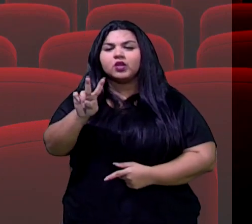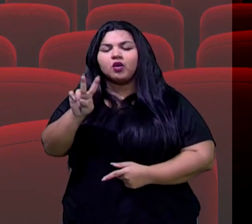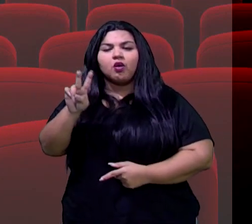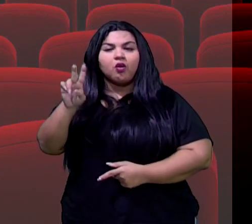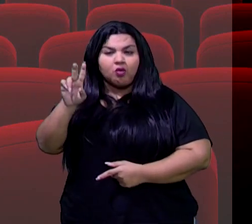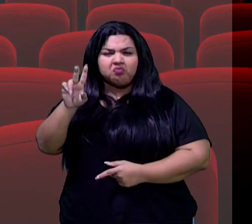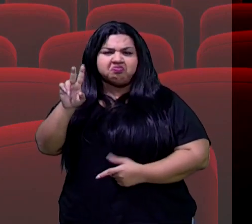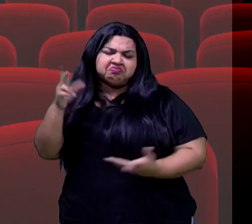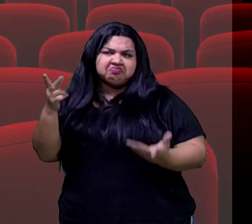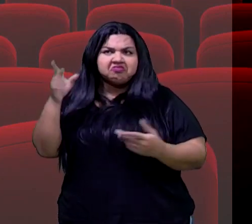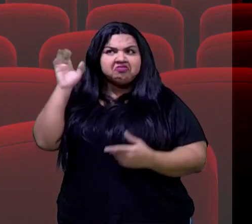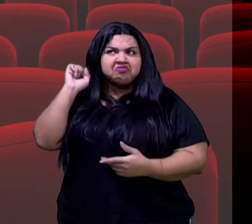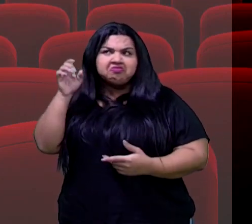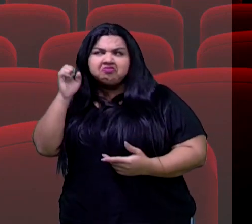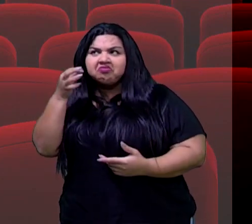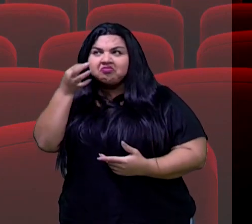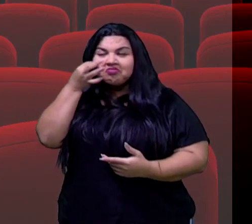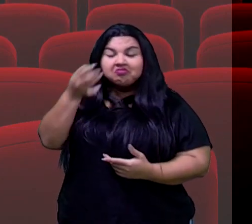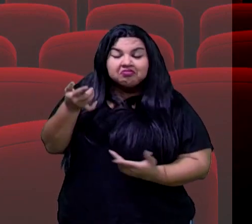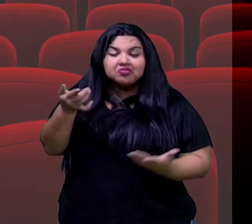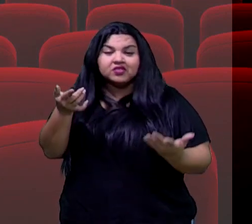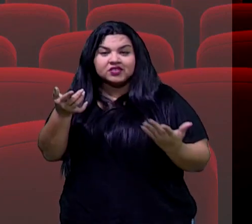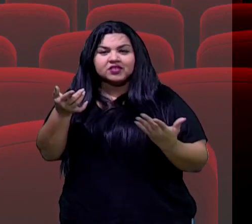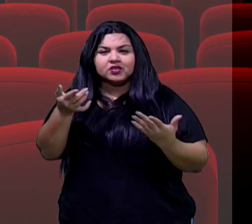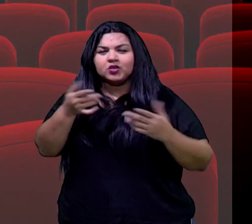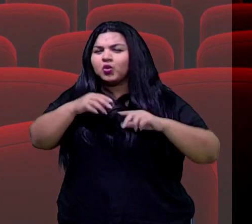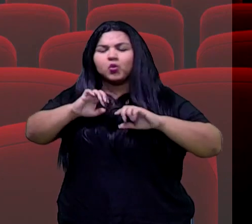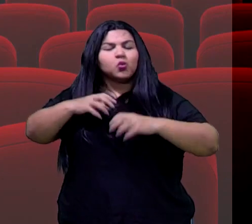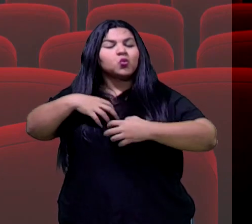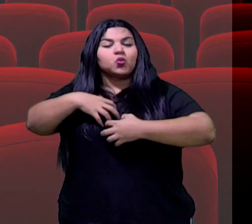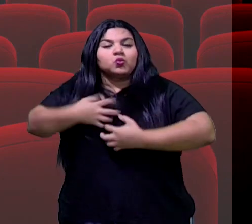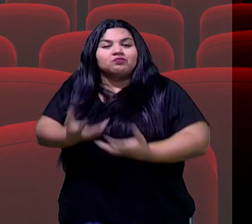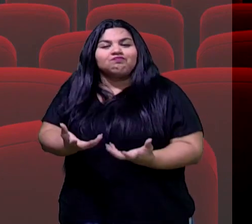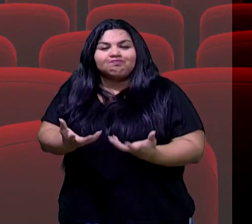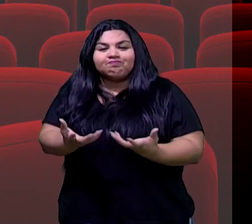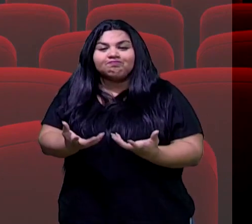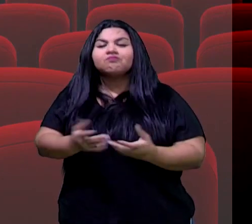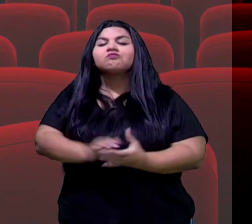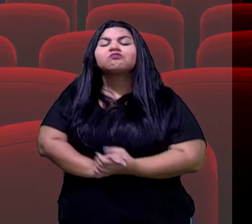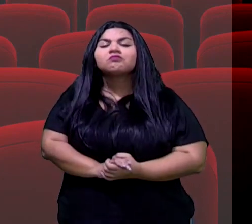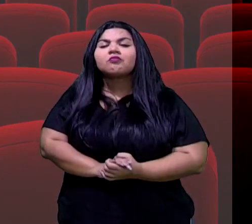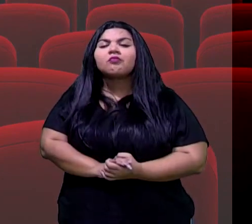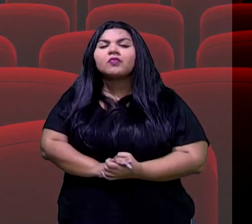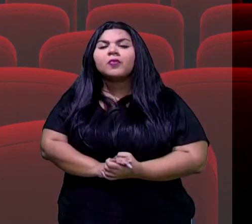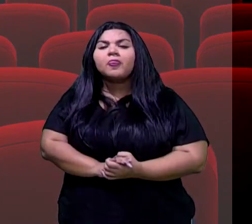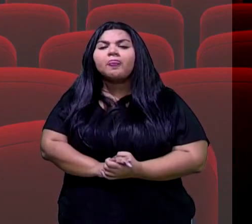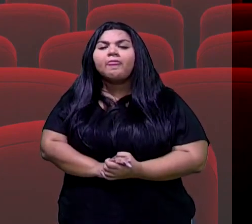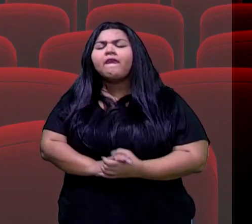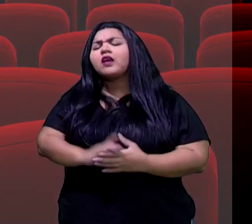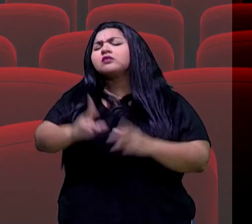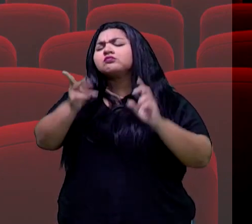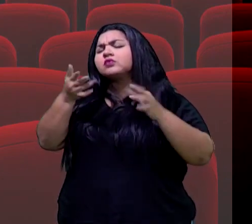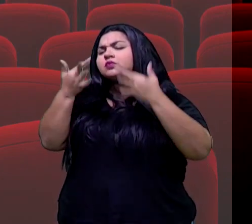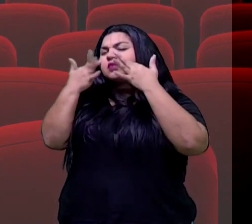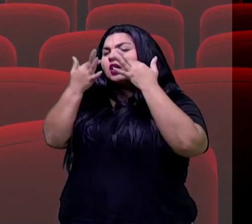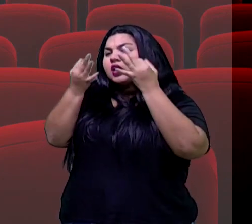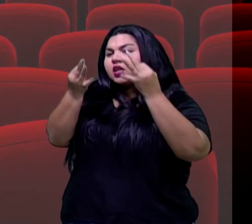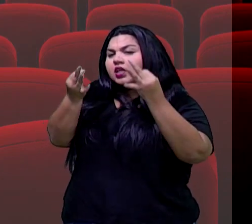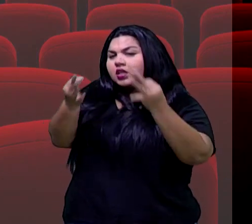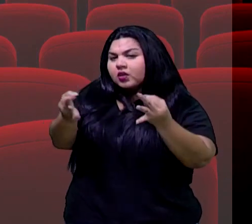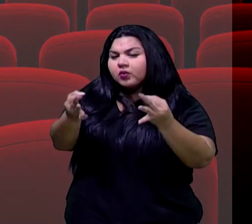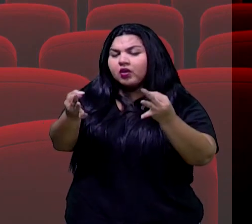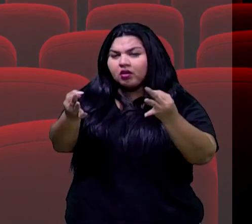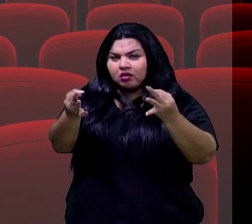ouvir e ver, sentir, na verdade, todas essas reações, quando a gente tem, quando a gente presta atenção